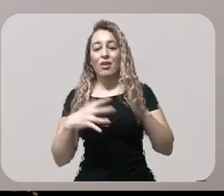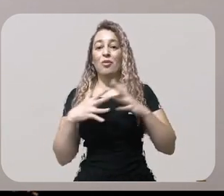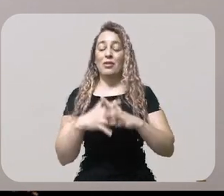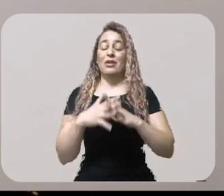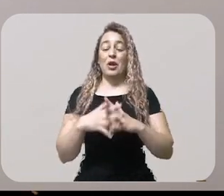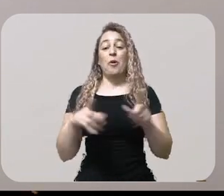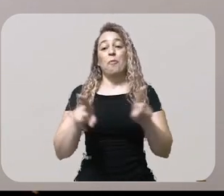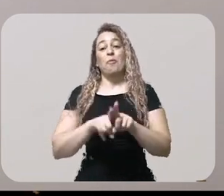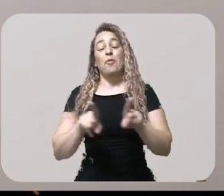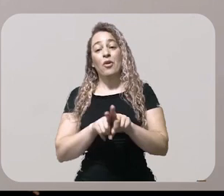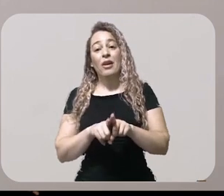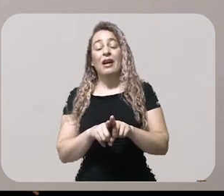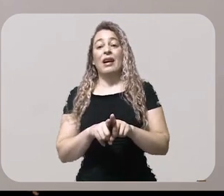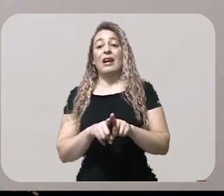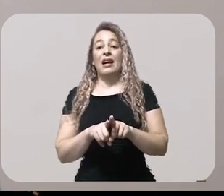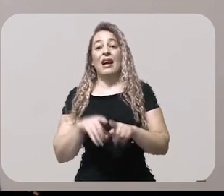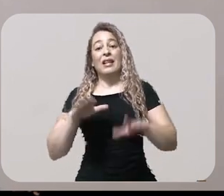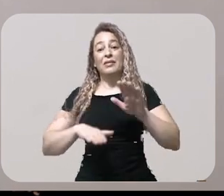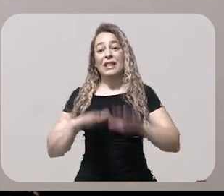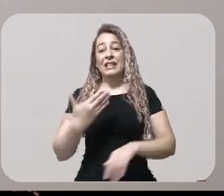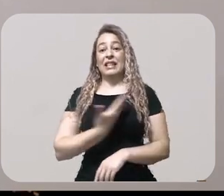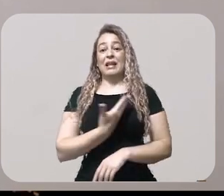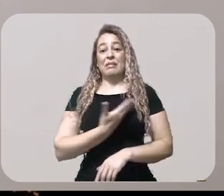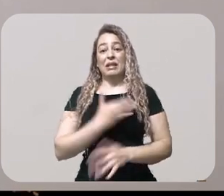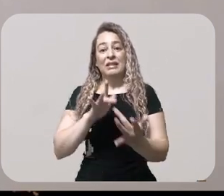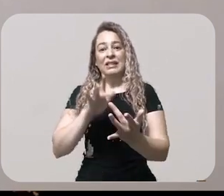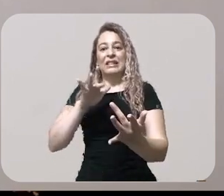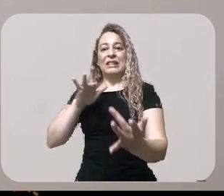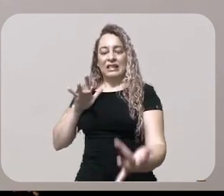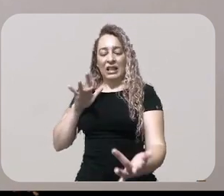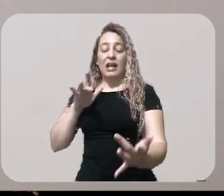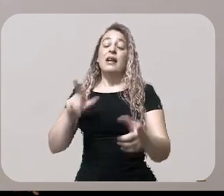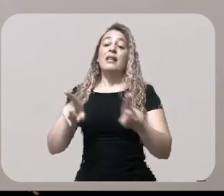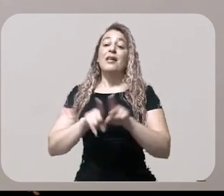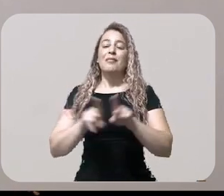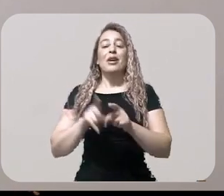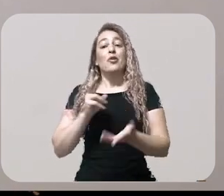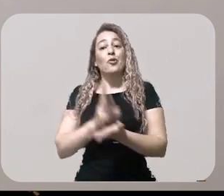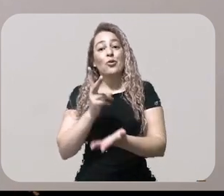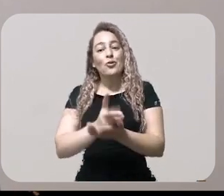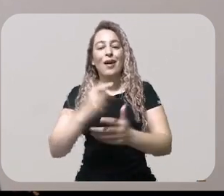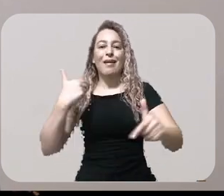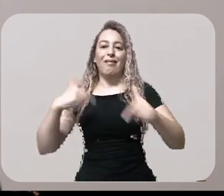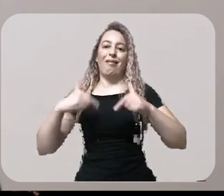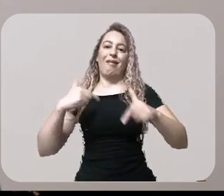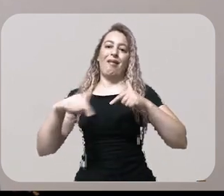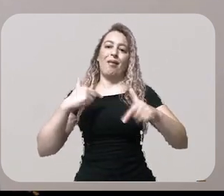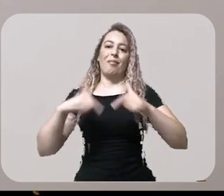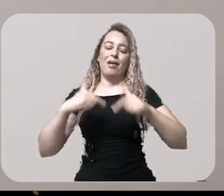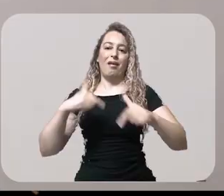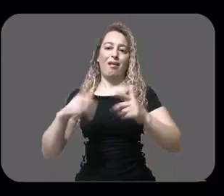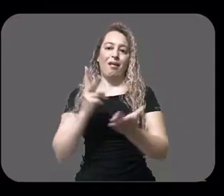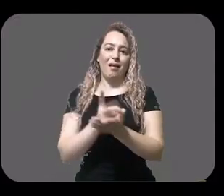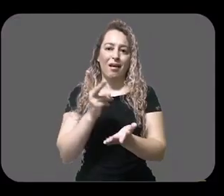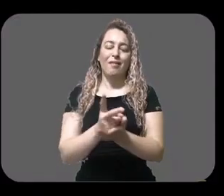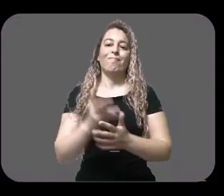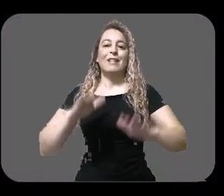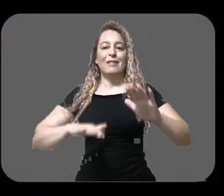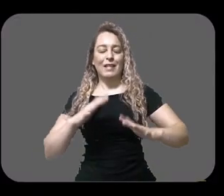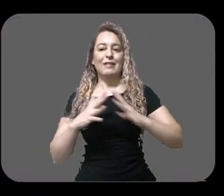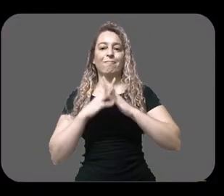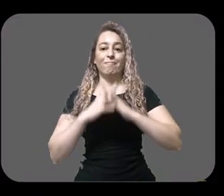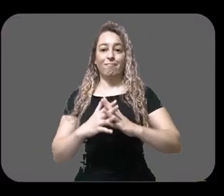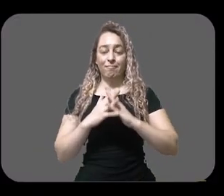amizades, impacta na sua sobrevivência no mercado de trabalho, na sua relação com própria família. O